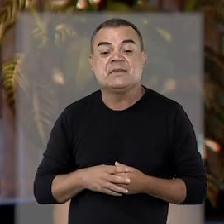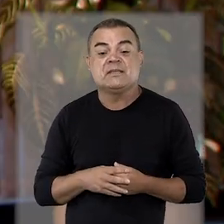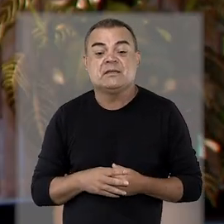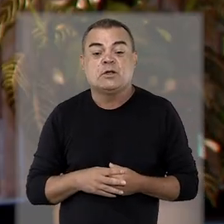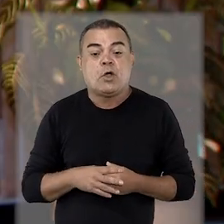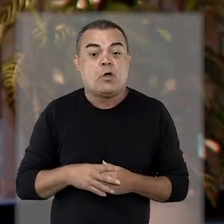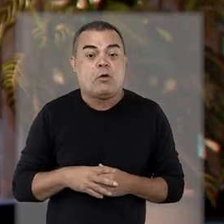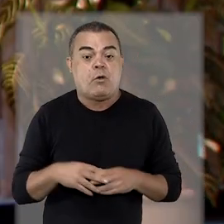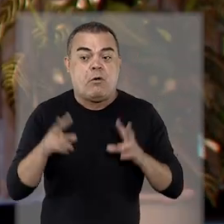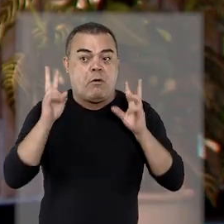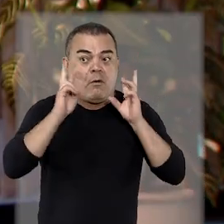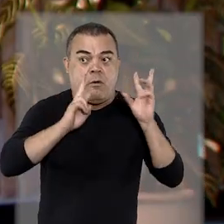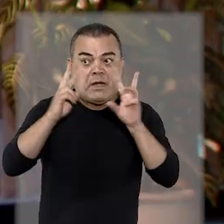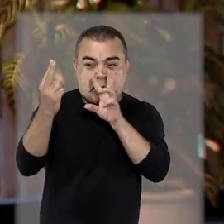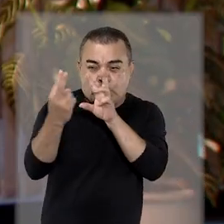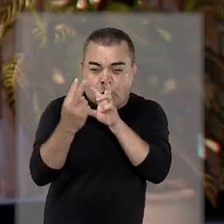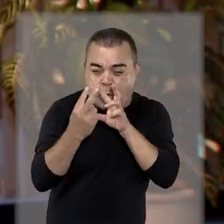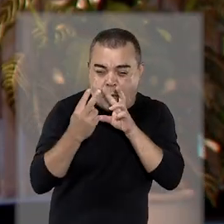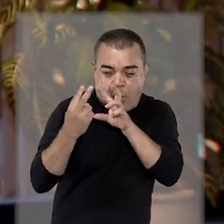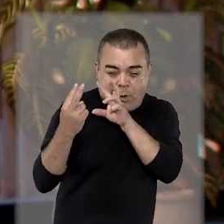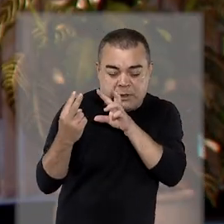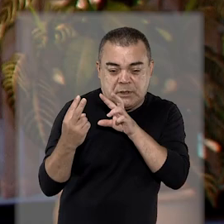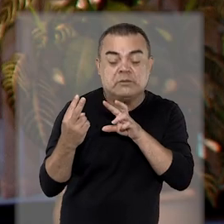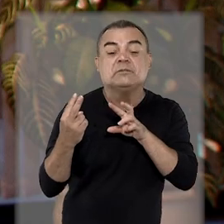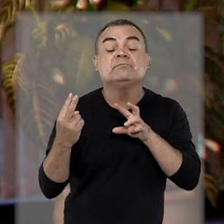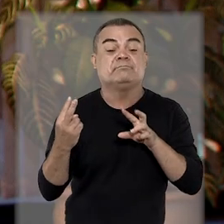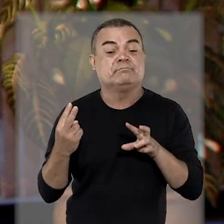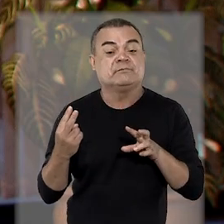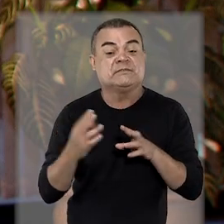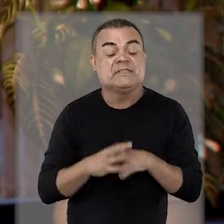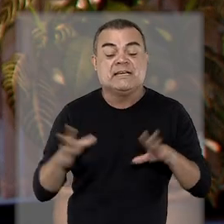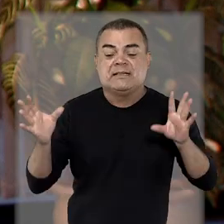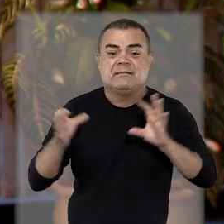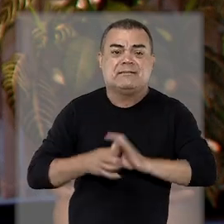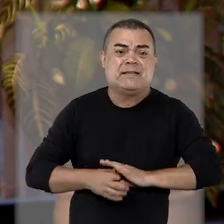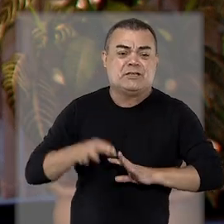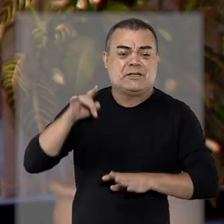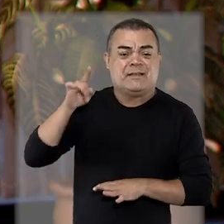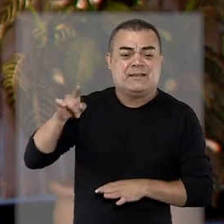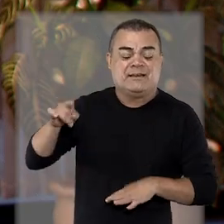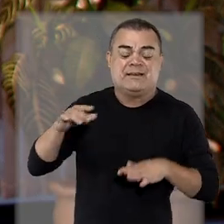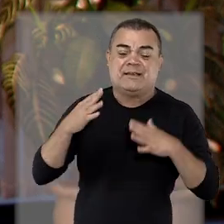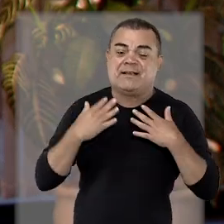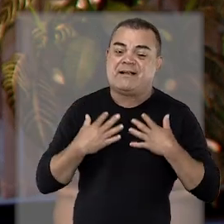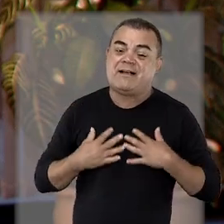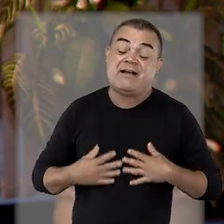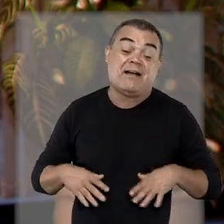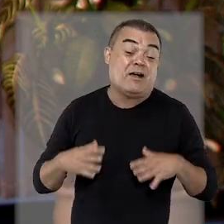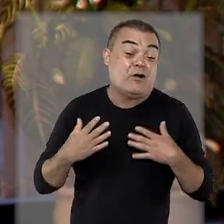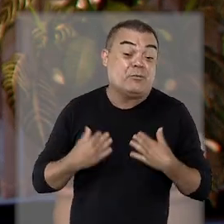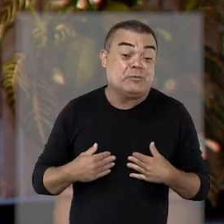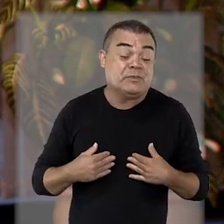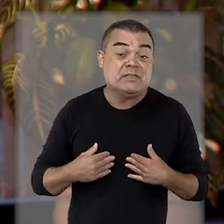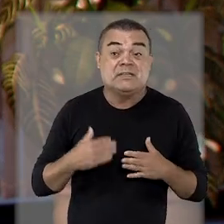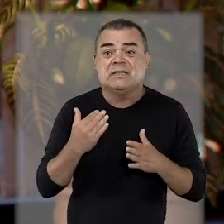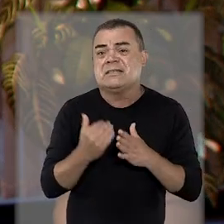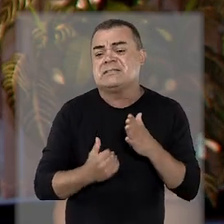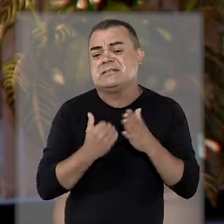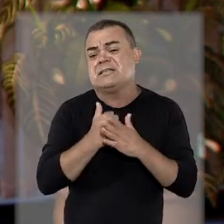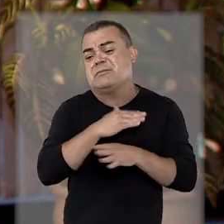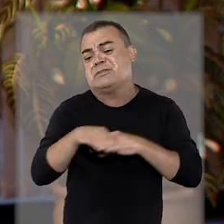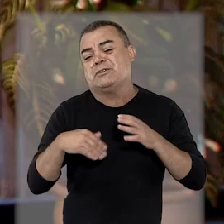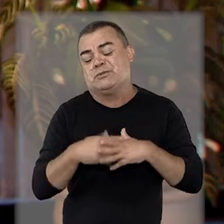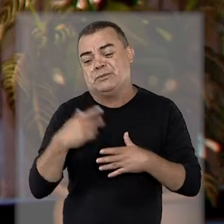ouve a demanda, olha no olho do cliente, deixa ele calmo